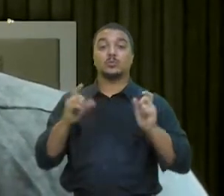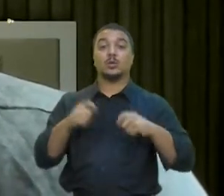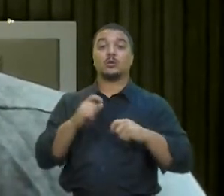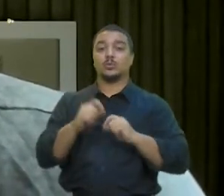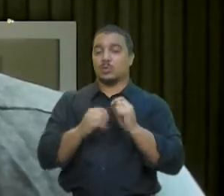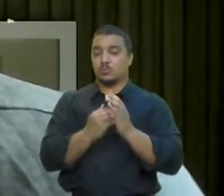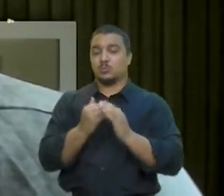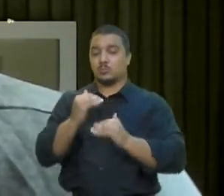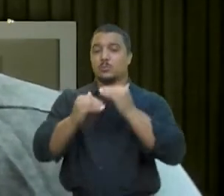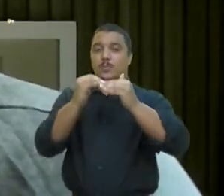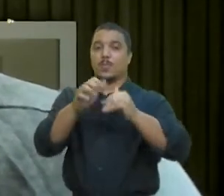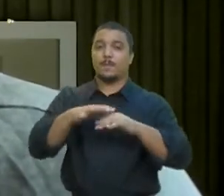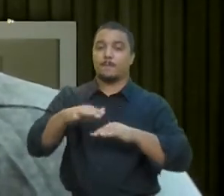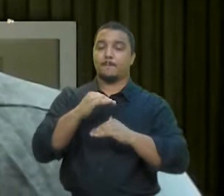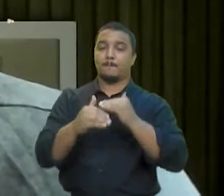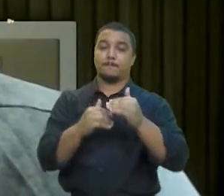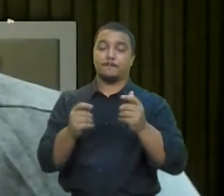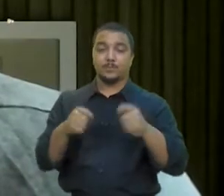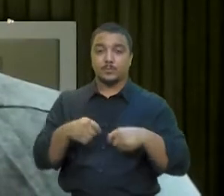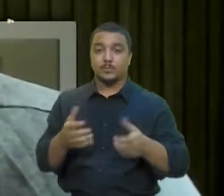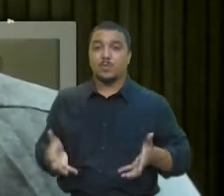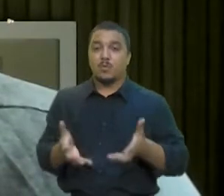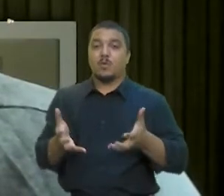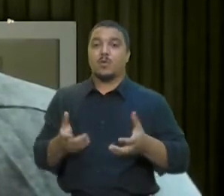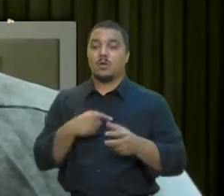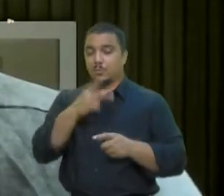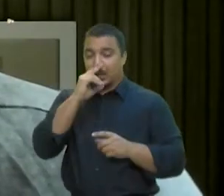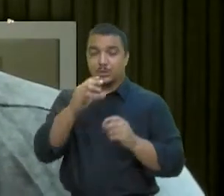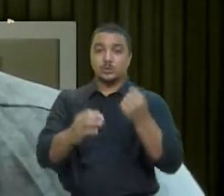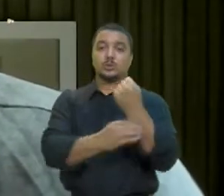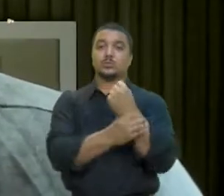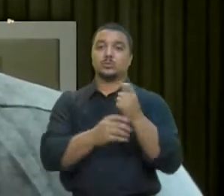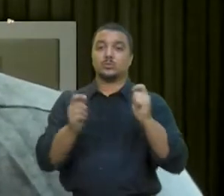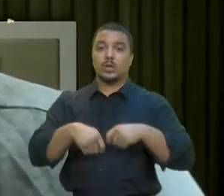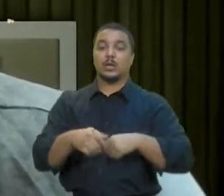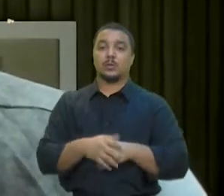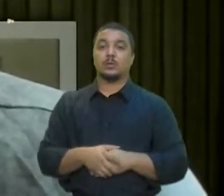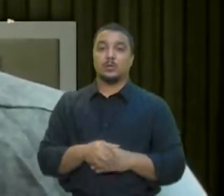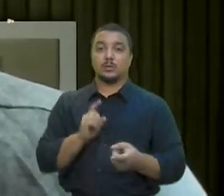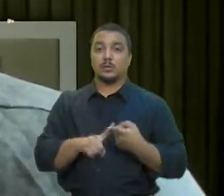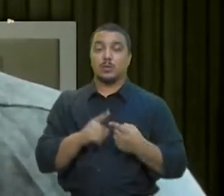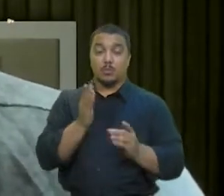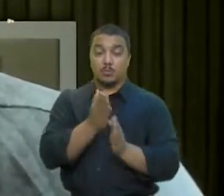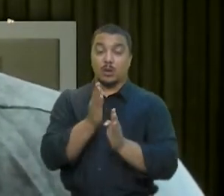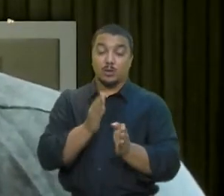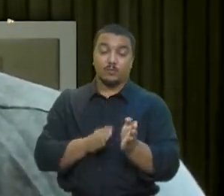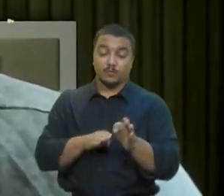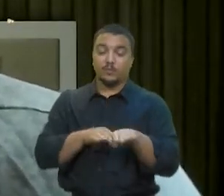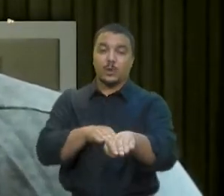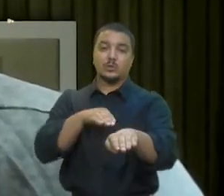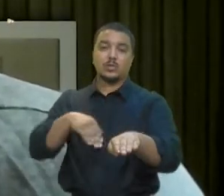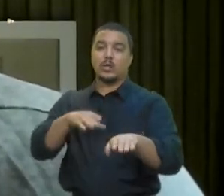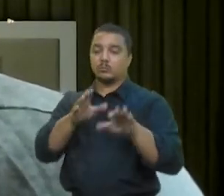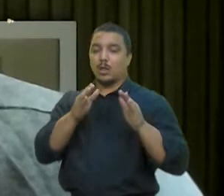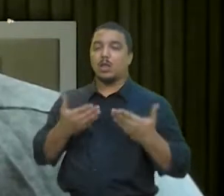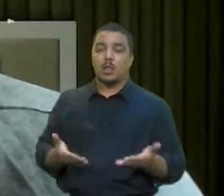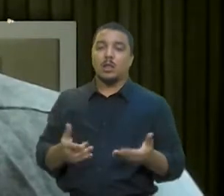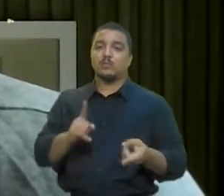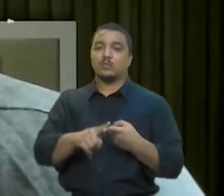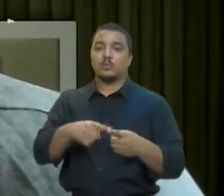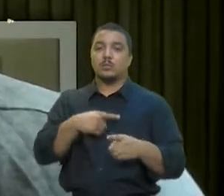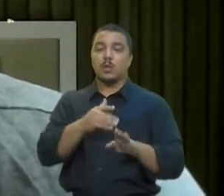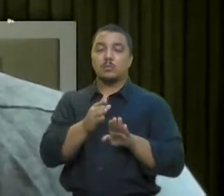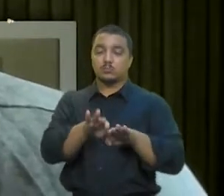área de desenho urbano, promovendo desenhos mais seguros nas vias, por meio de velocidades moderadas, por meio da segregação dos usuários mais